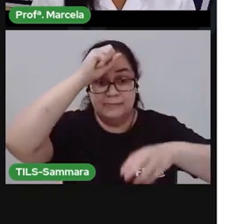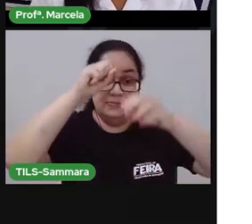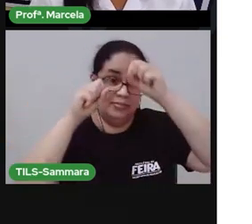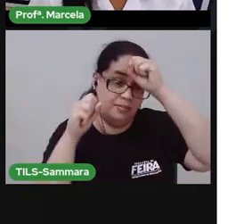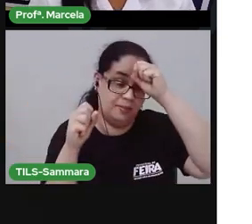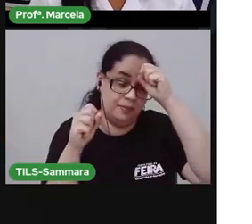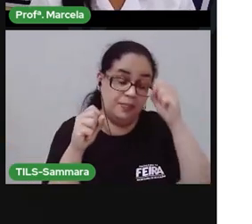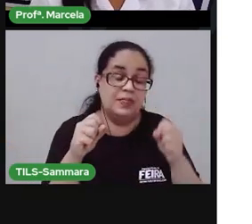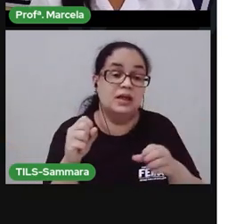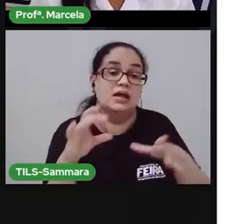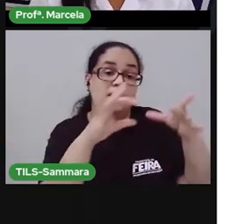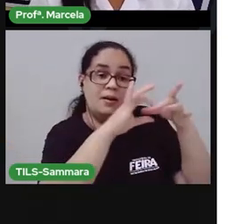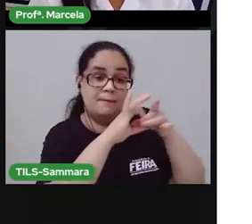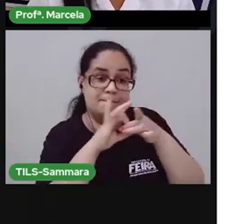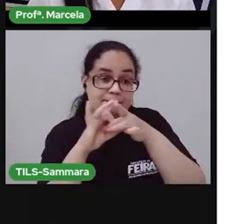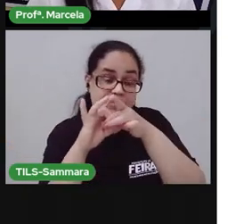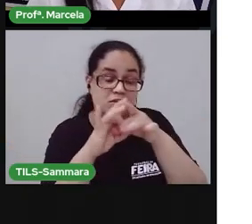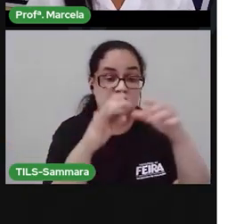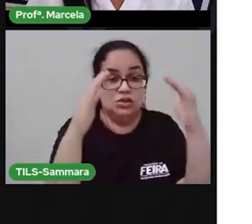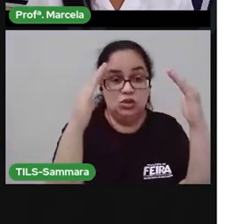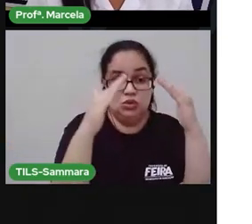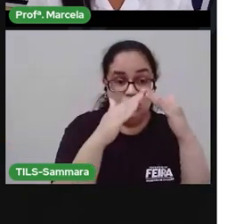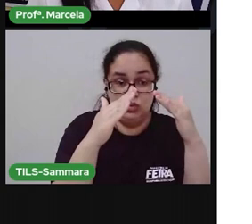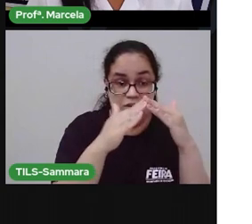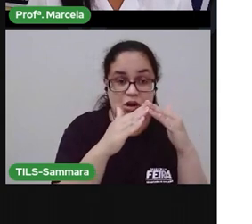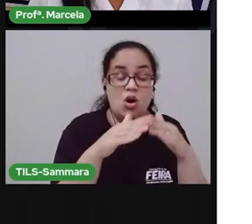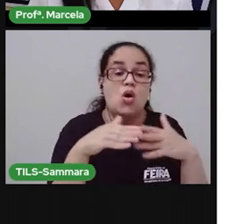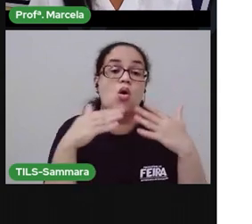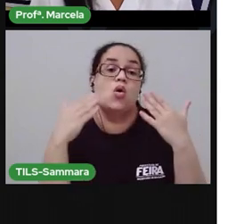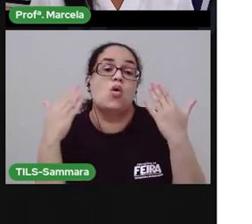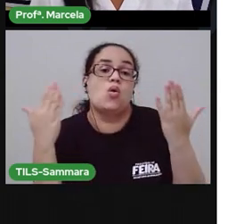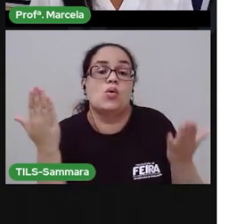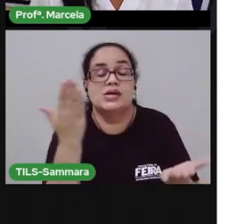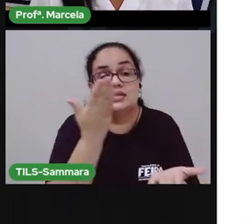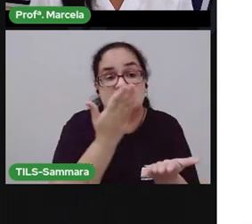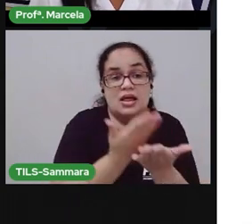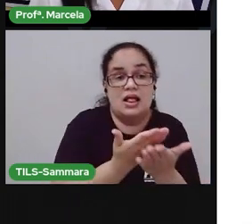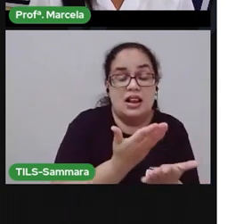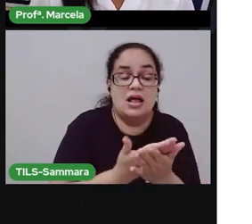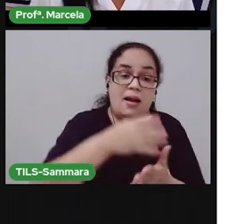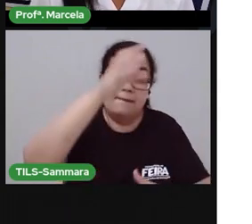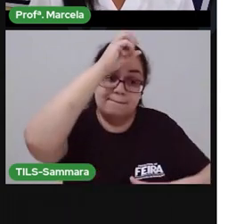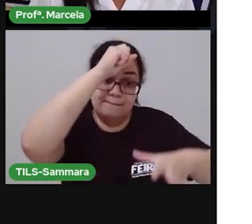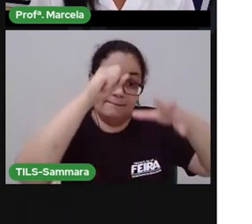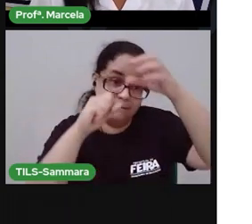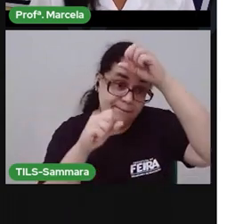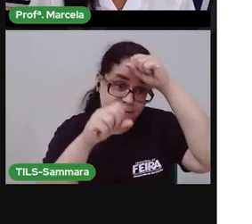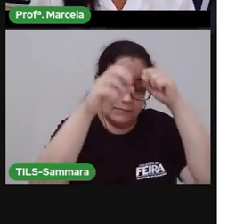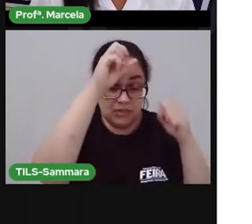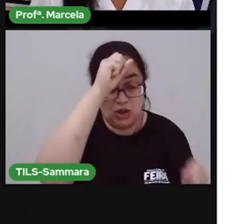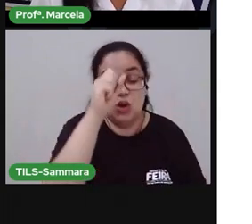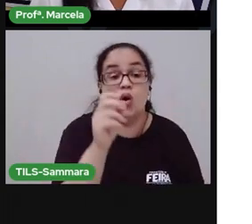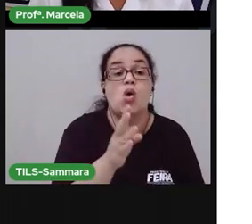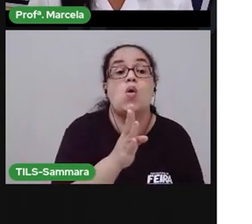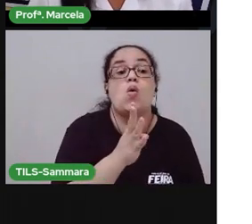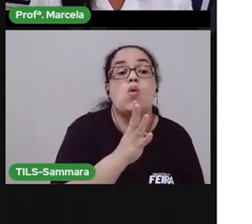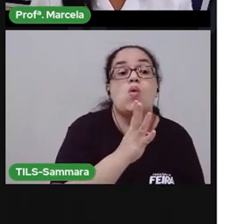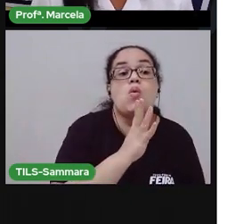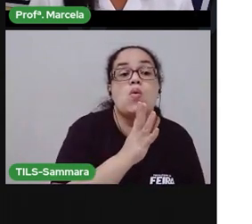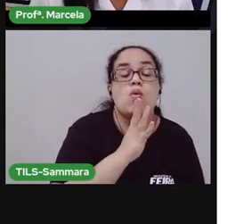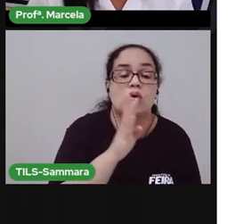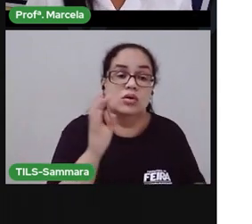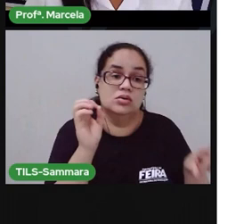harmonia no Lá. Com essa aula, você vai aprender a reconhecer prática de